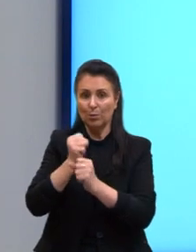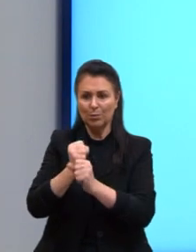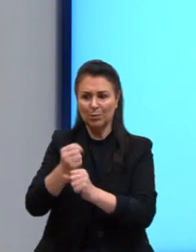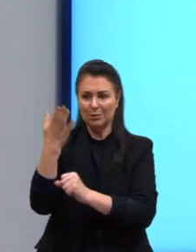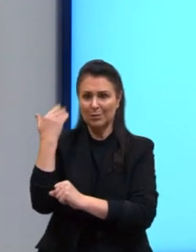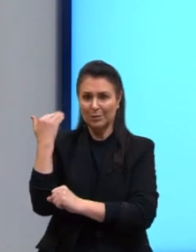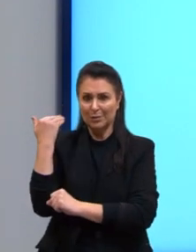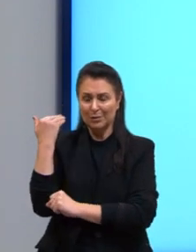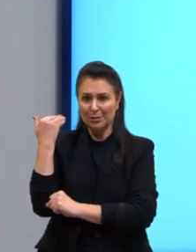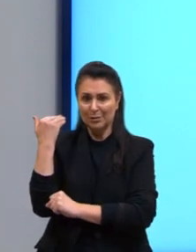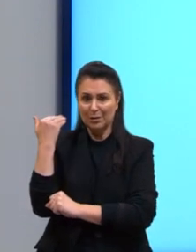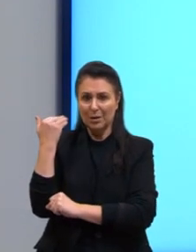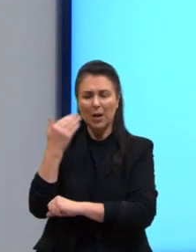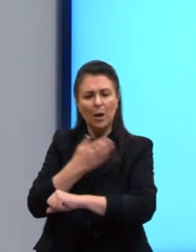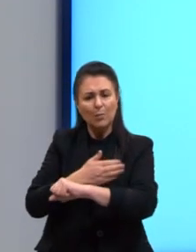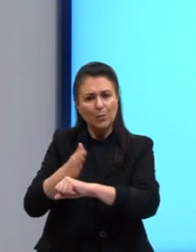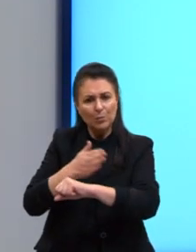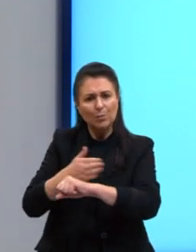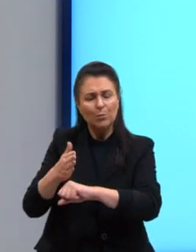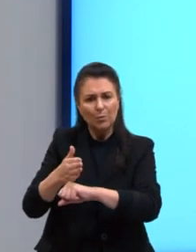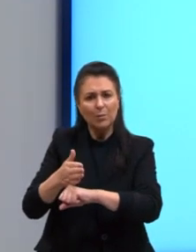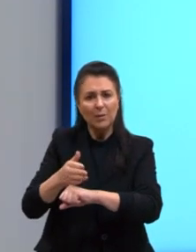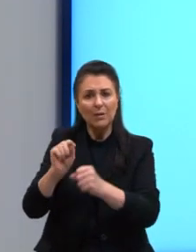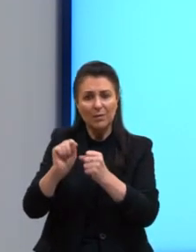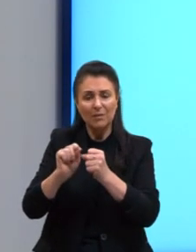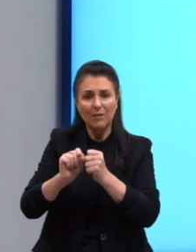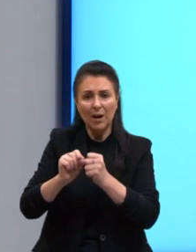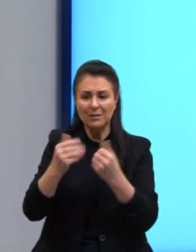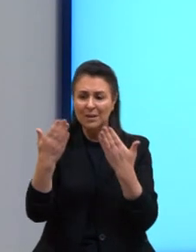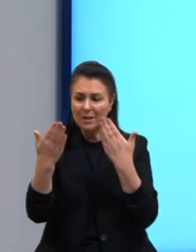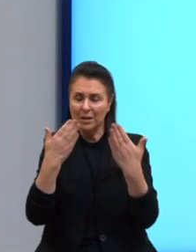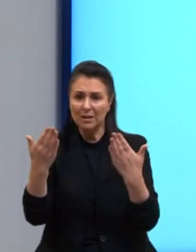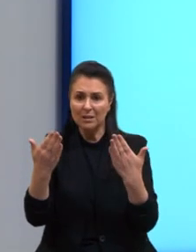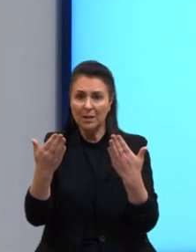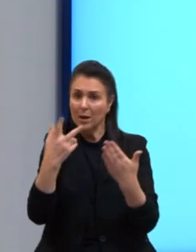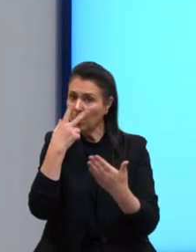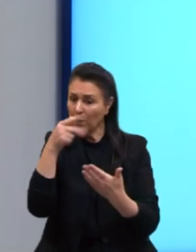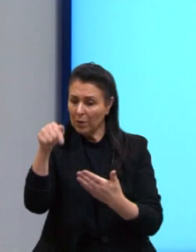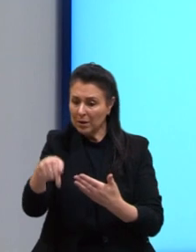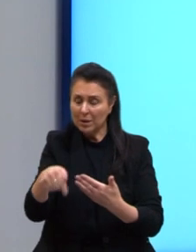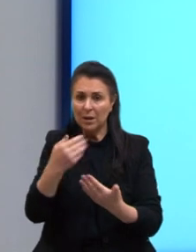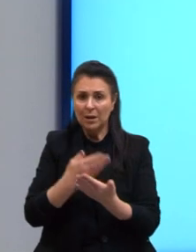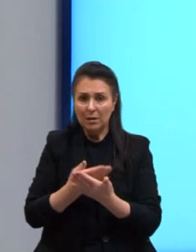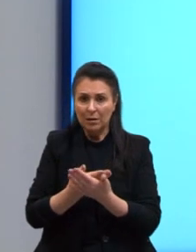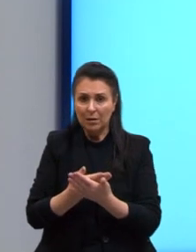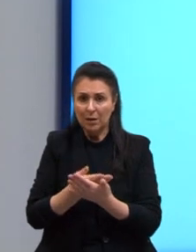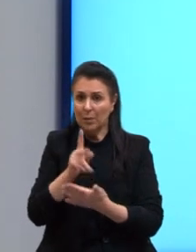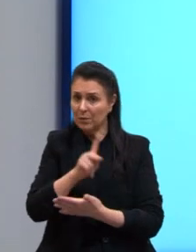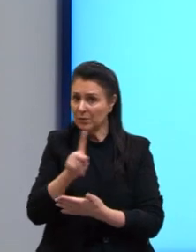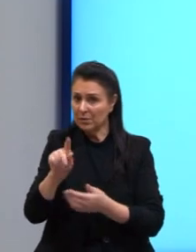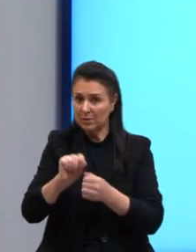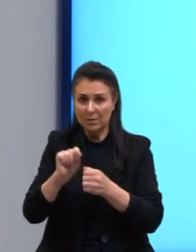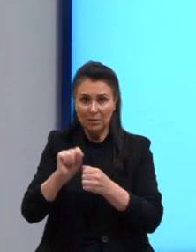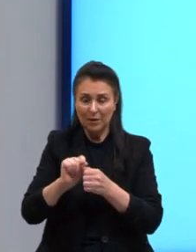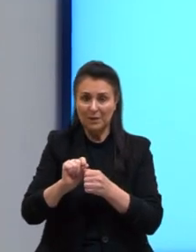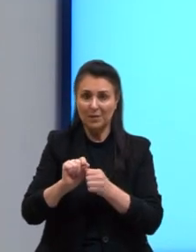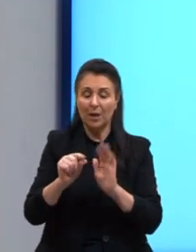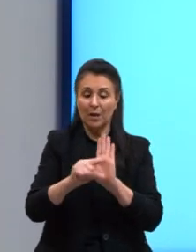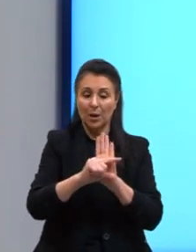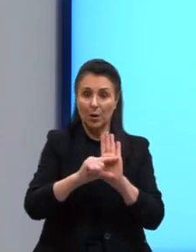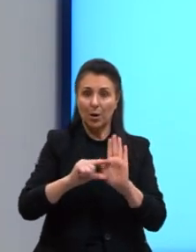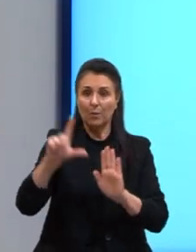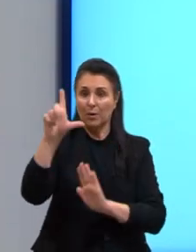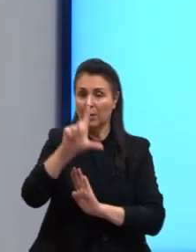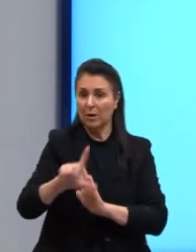bom exercício pegar para ler e para analisar, como a gente faz aqui na aula. Então, aqui, nós temos obra literária e